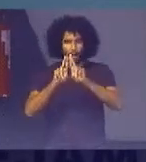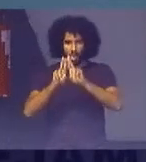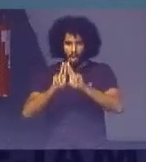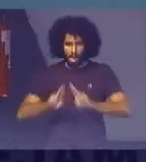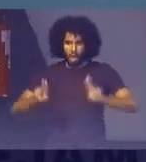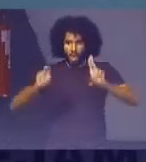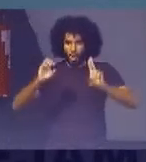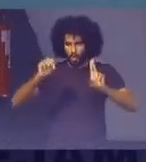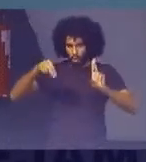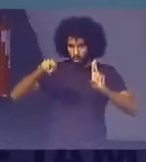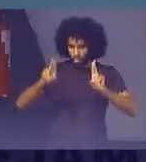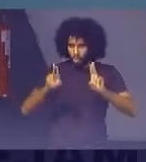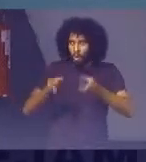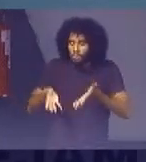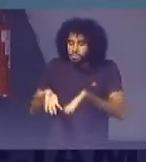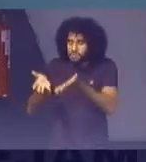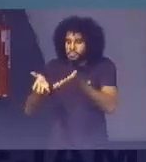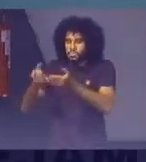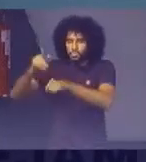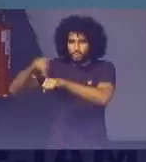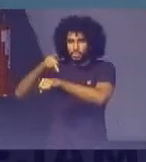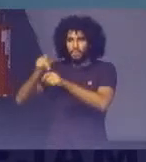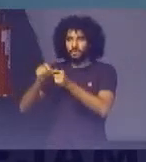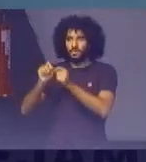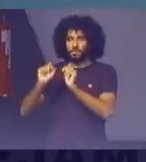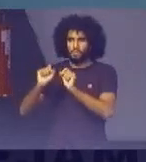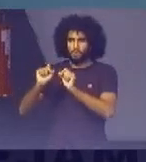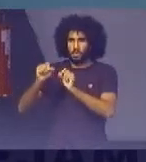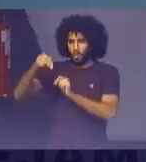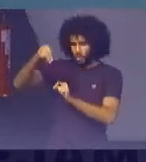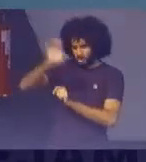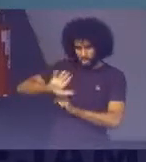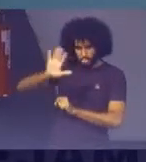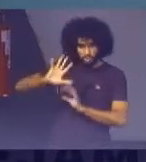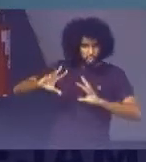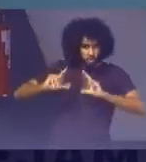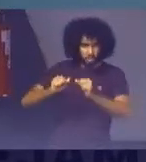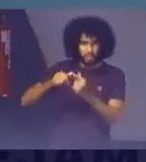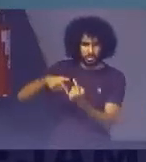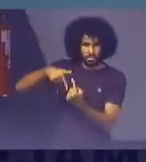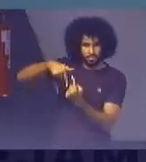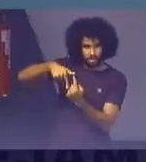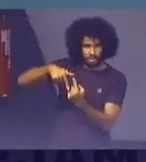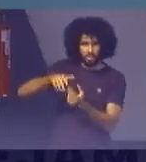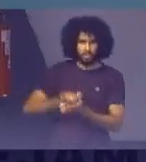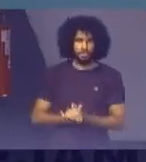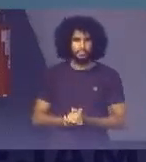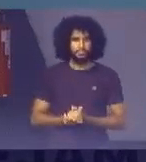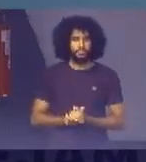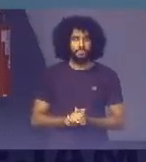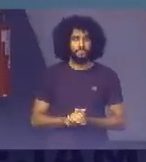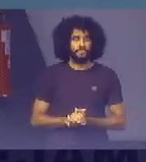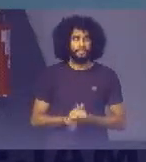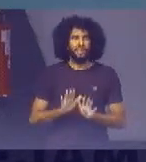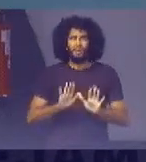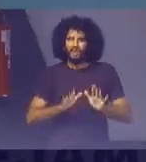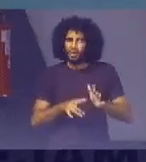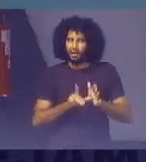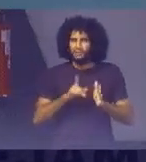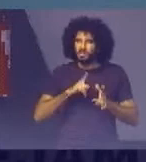incentiva Que os países Façam Essa nacionalização Das metas Existe uma discussão Entre